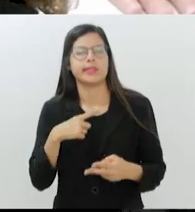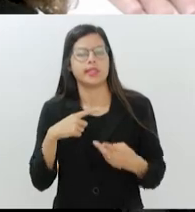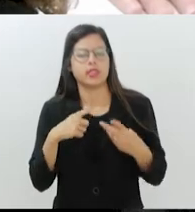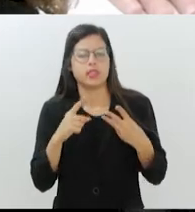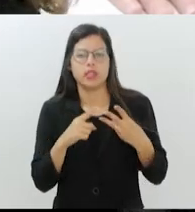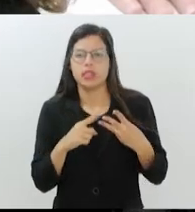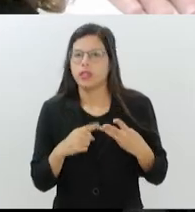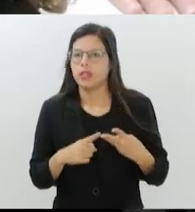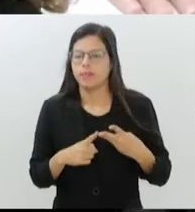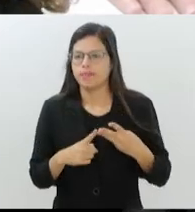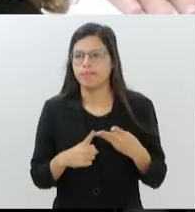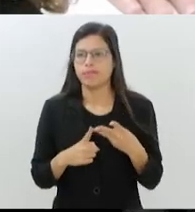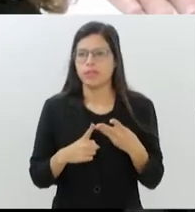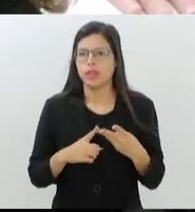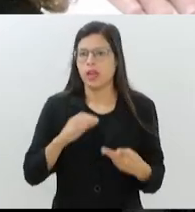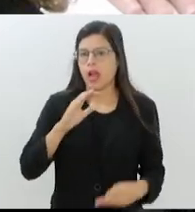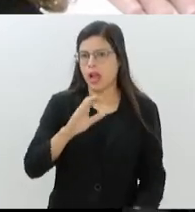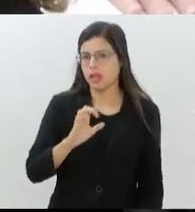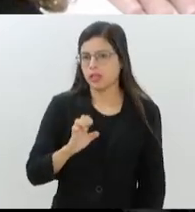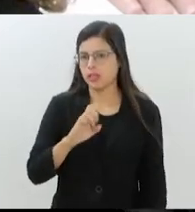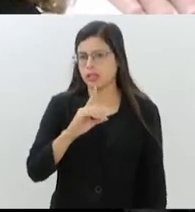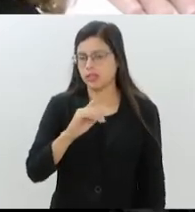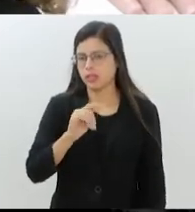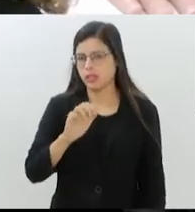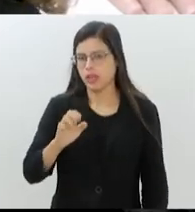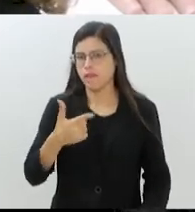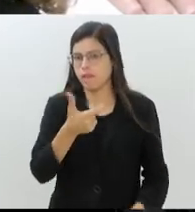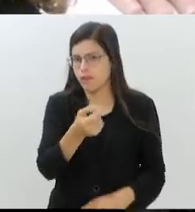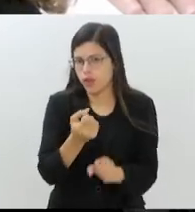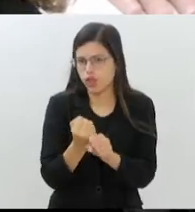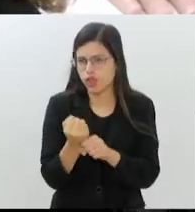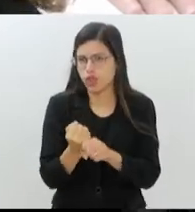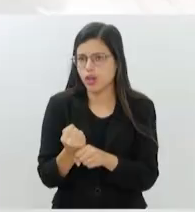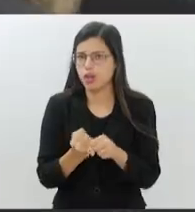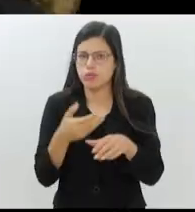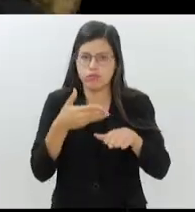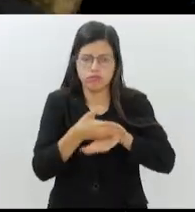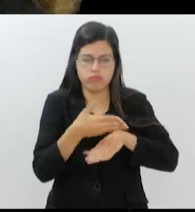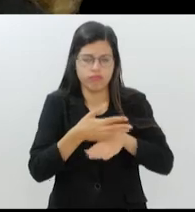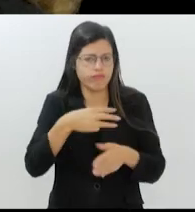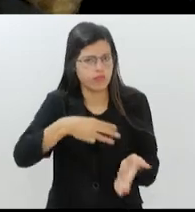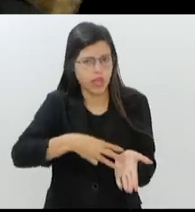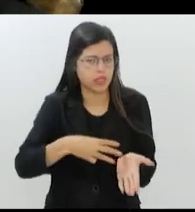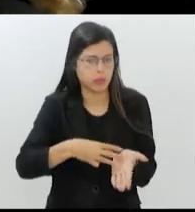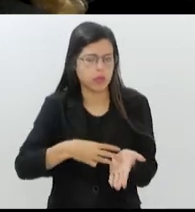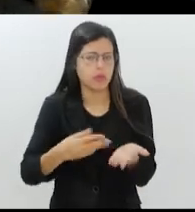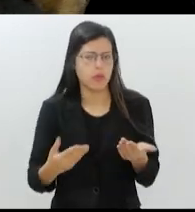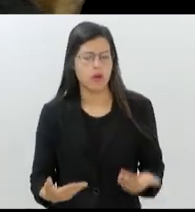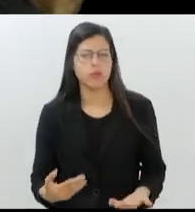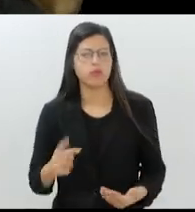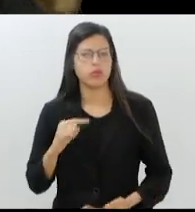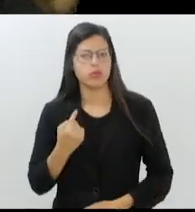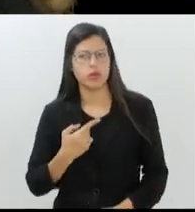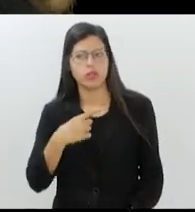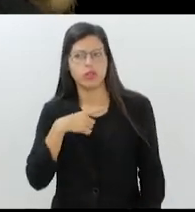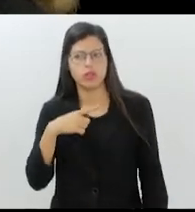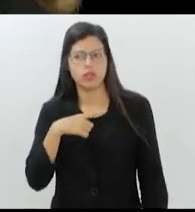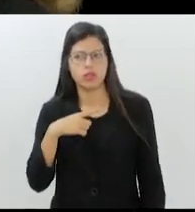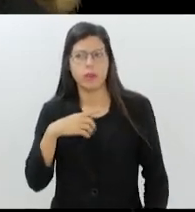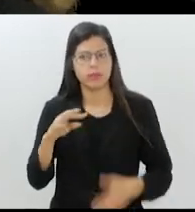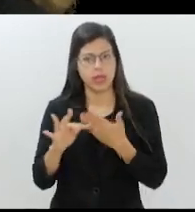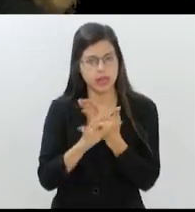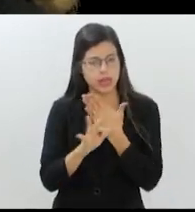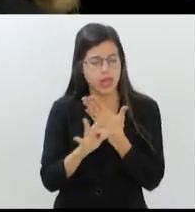de a gente poder, a CEDAI durante 20 anos teve presente no sambódromo. A gente tem não só a técnica,